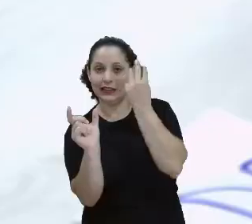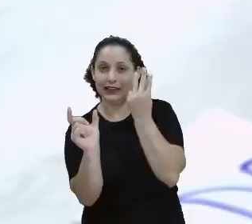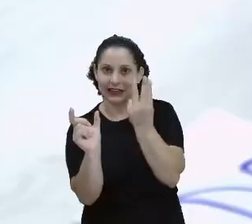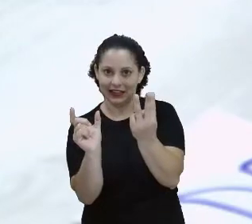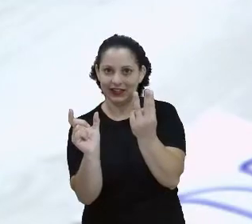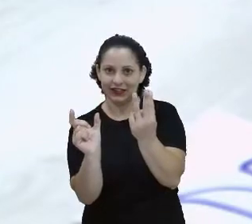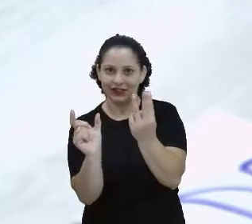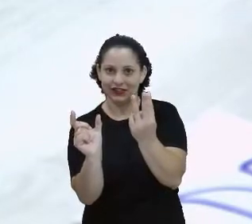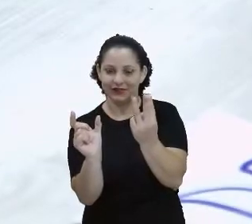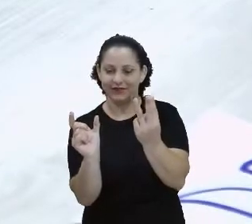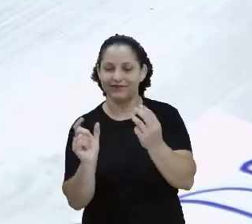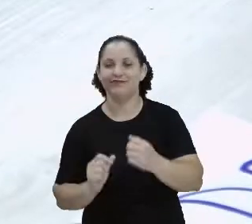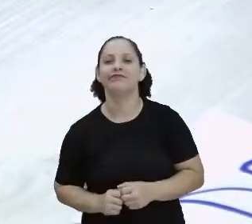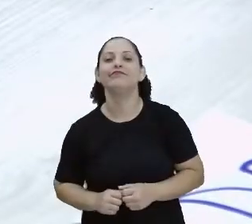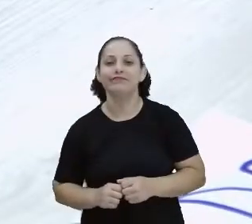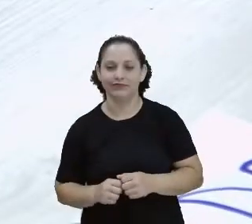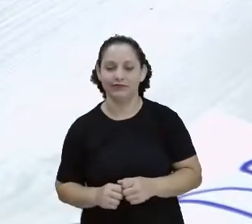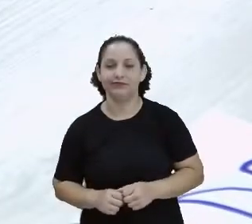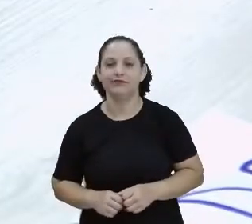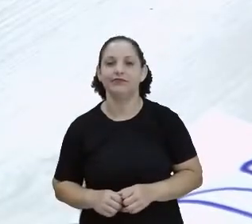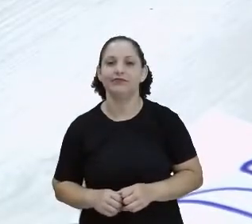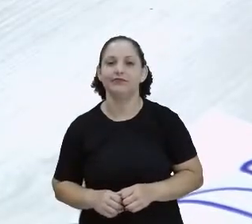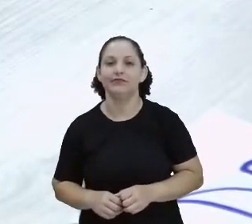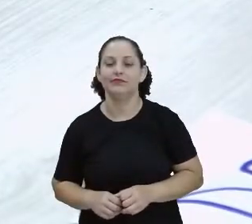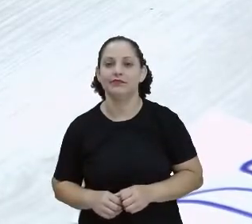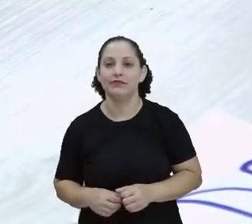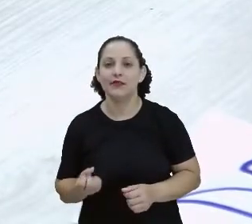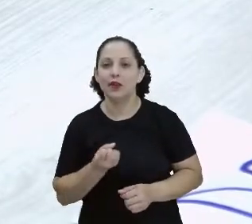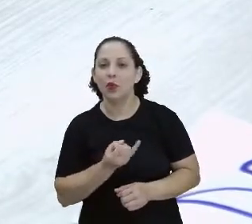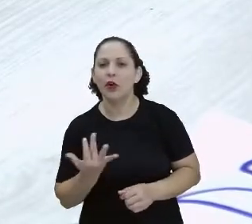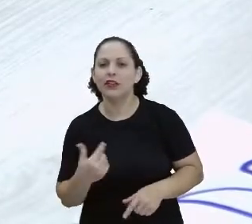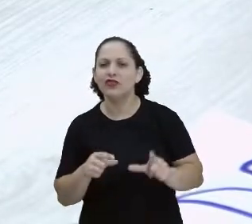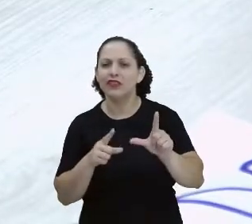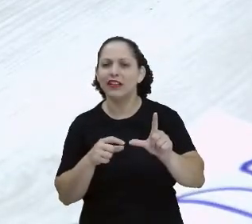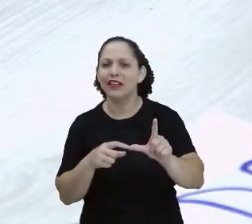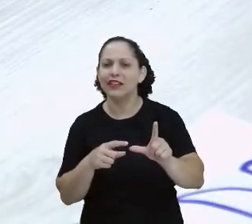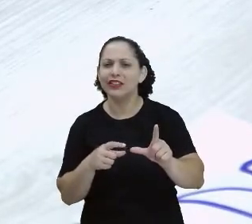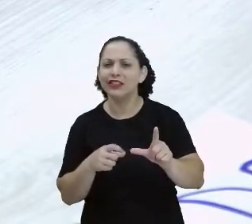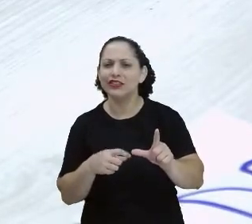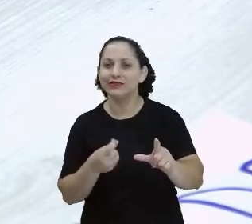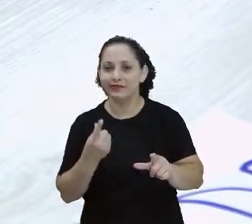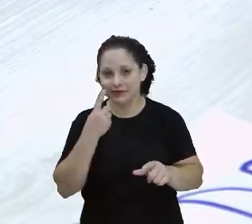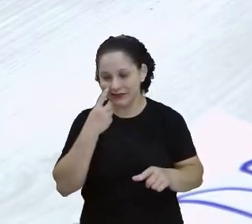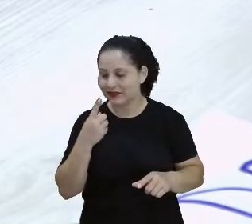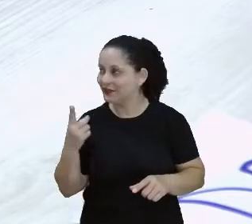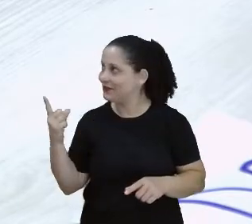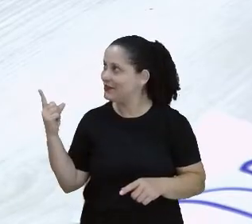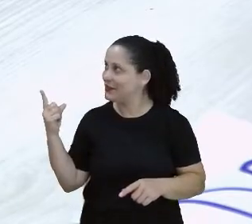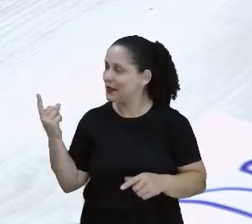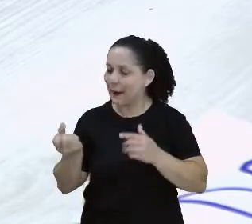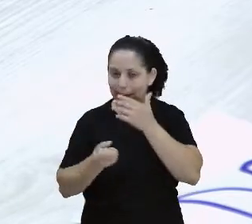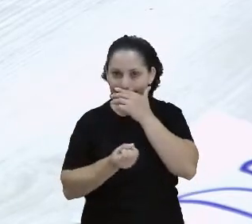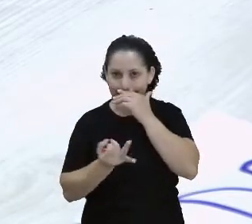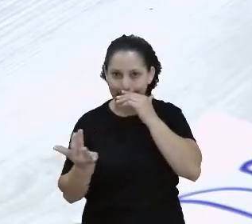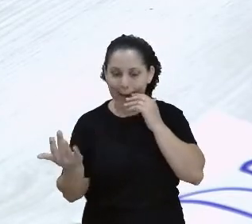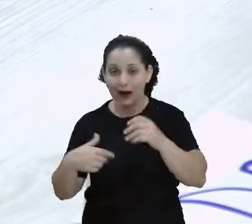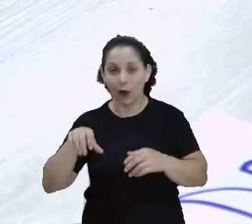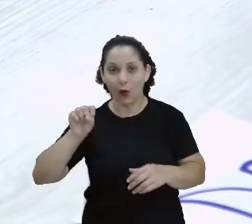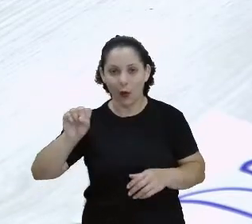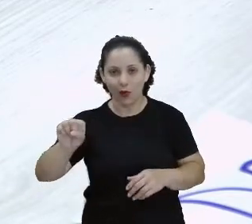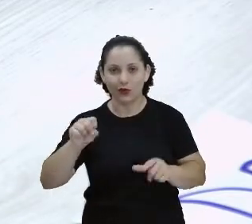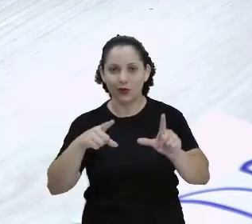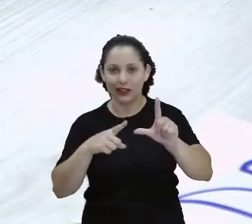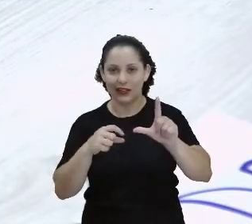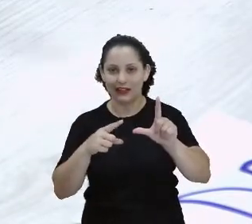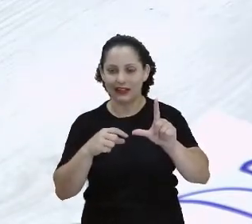Três letrinhas. Ou três sílabas, né? E quantas letras? Uma, duas, três, quatro, cinco, seis, sete, oito